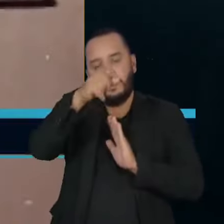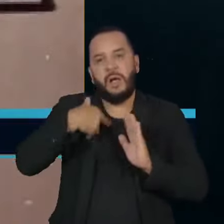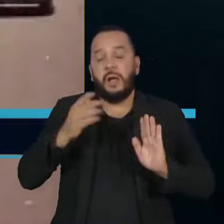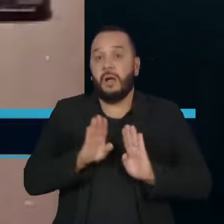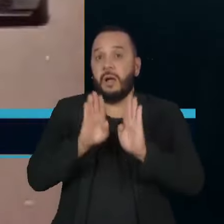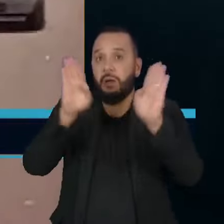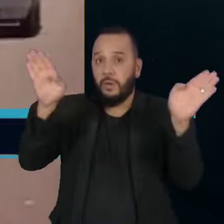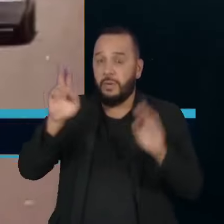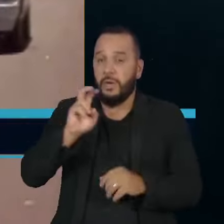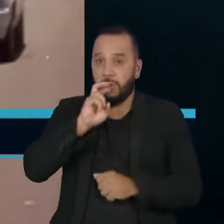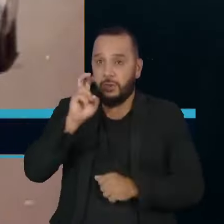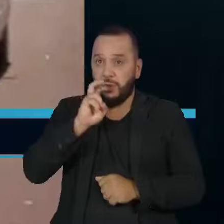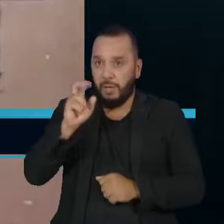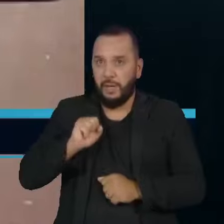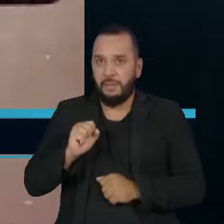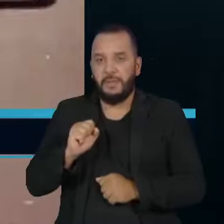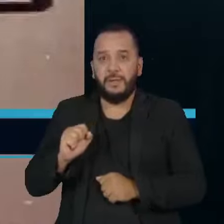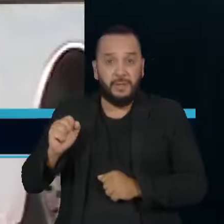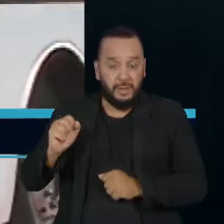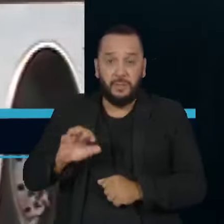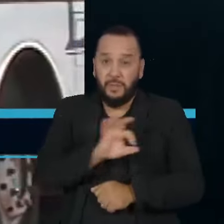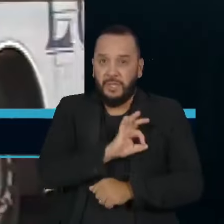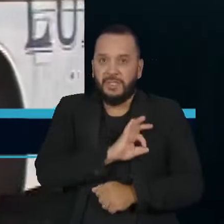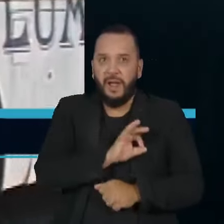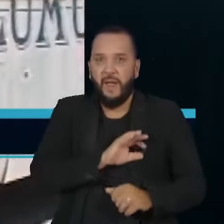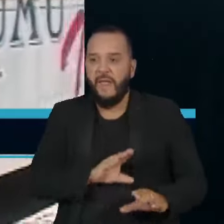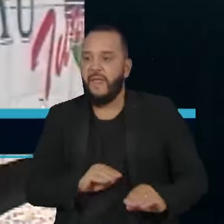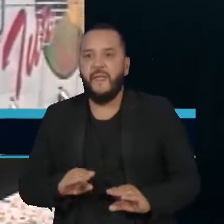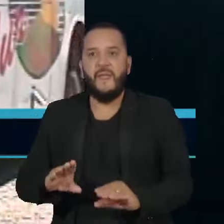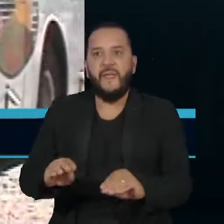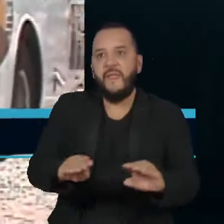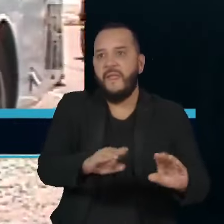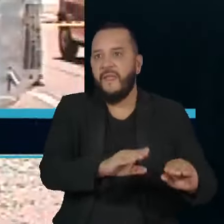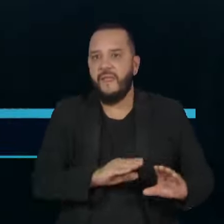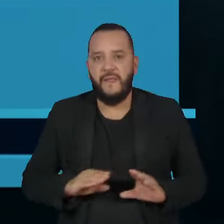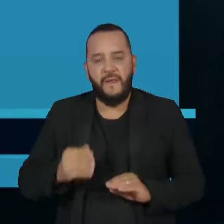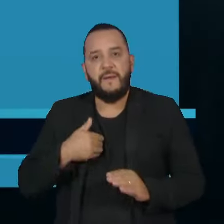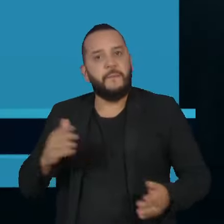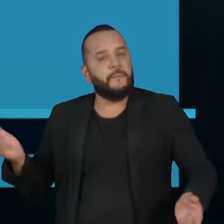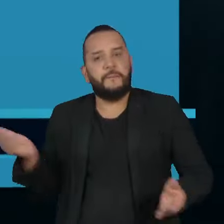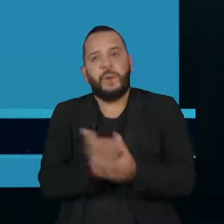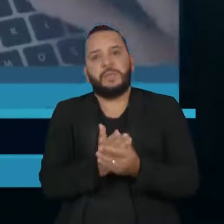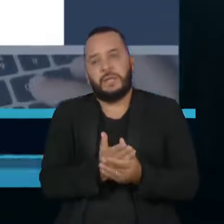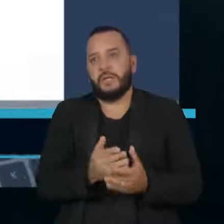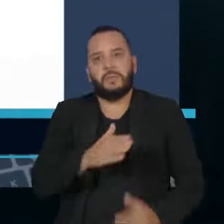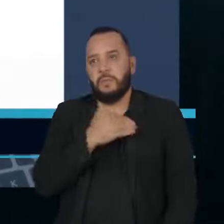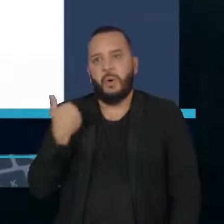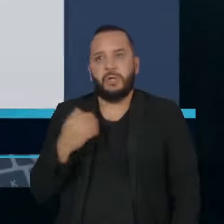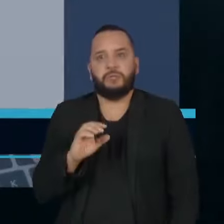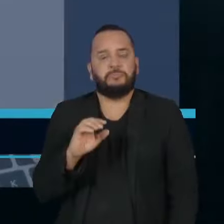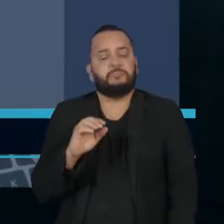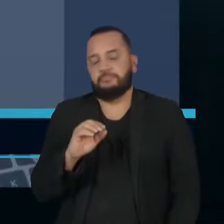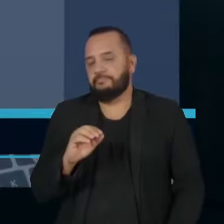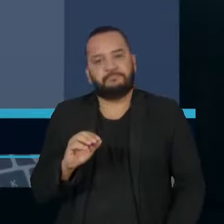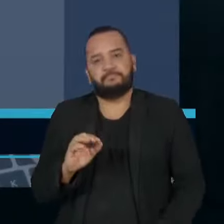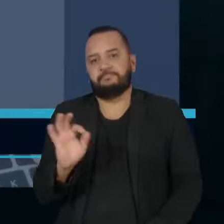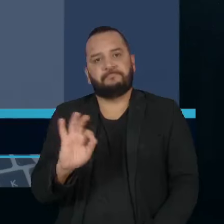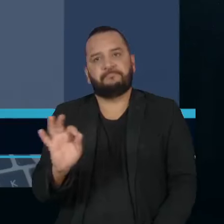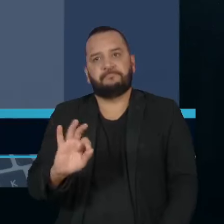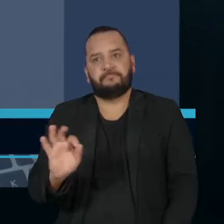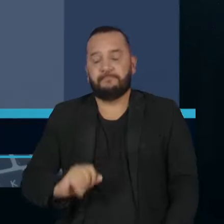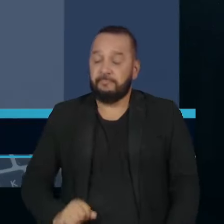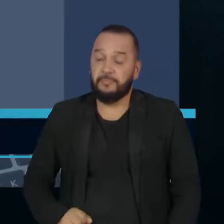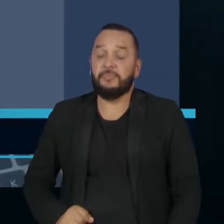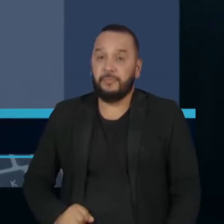A cena do crime foi alterada e ninguém respondeu pelas mortes na Justiça. A Corte Interamericana de Direitos Humanos